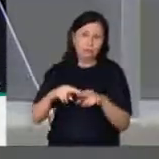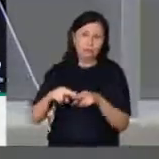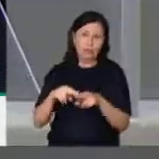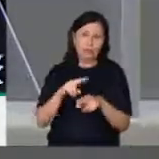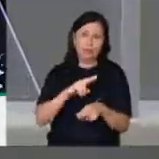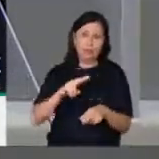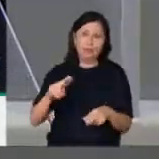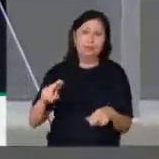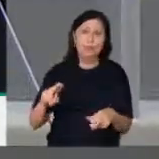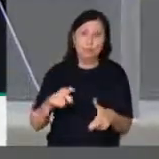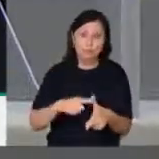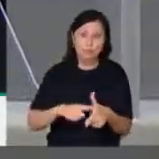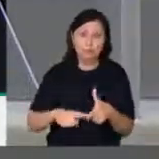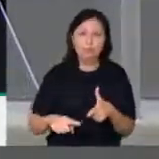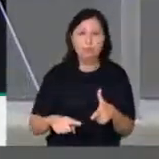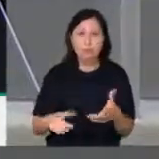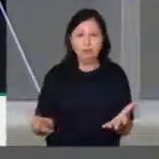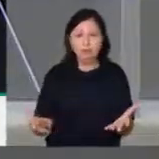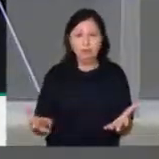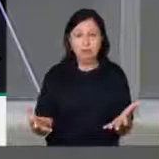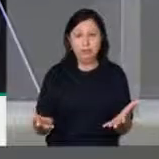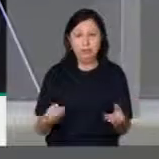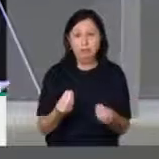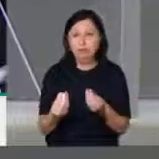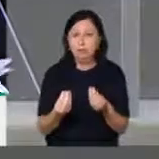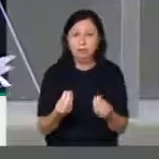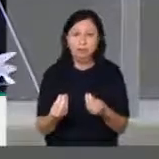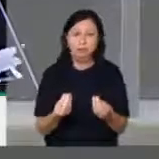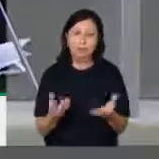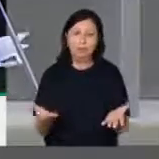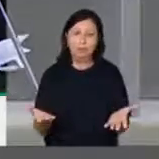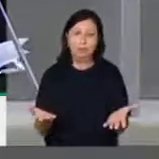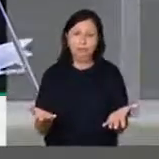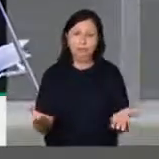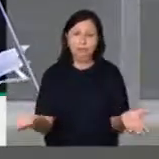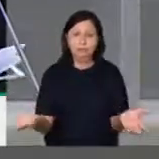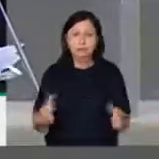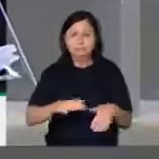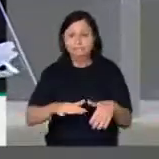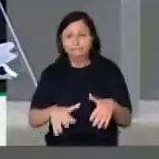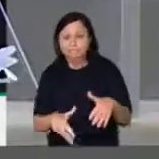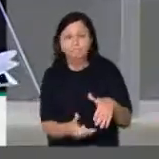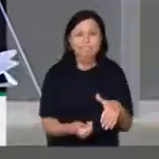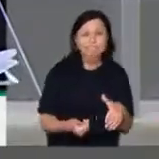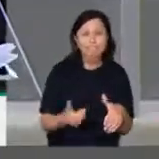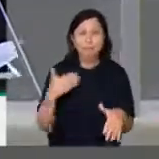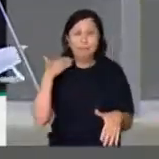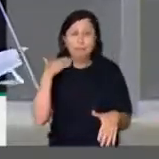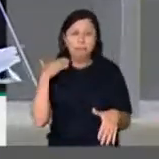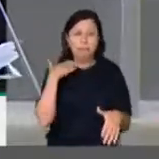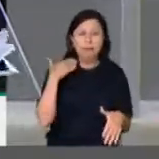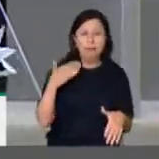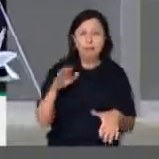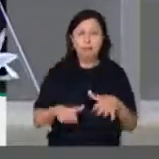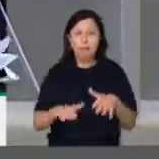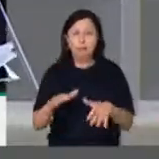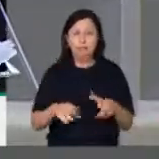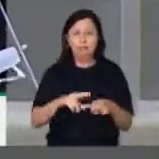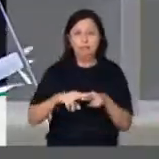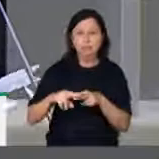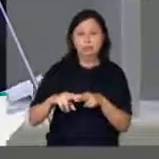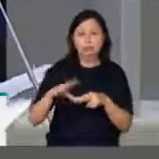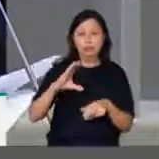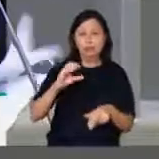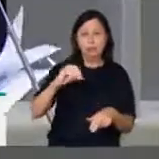consignados e dá calote nos bancos. 75% dos 30 mil